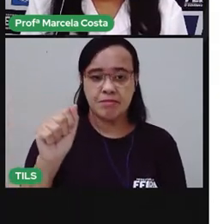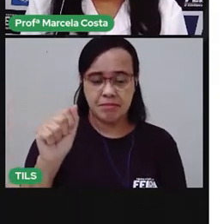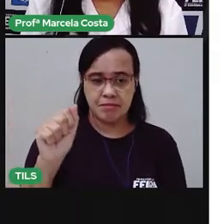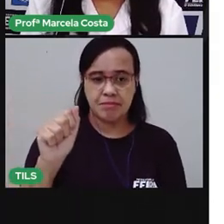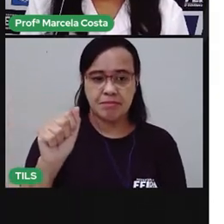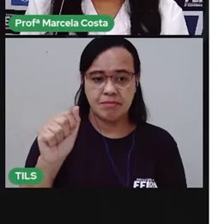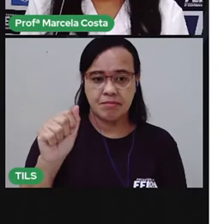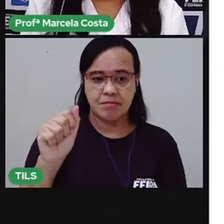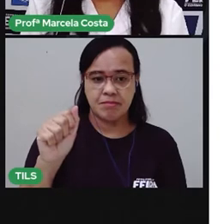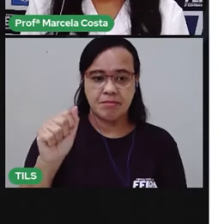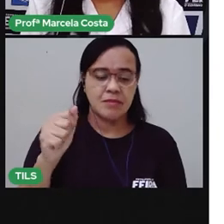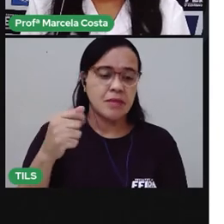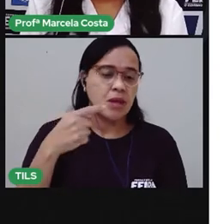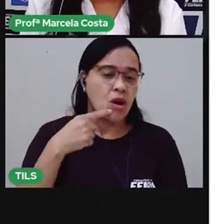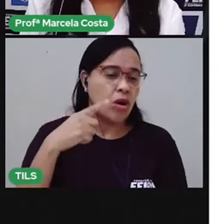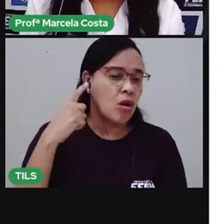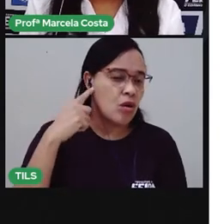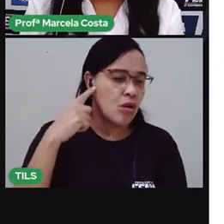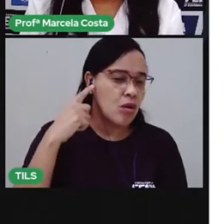Olha o som.